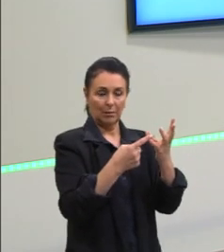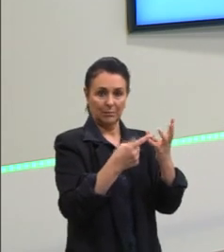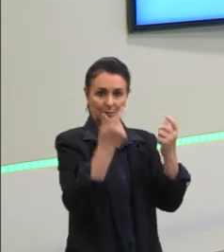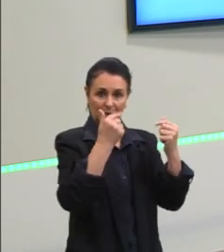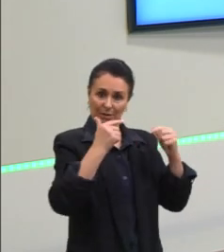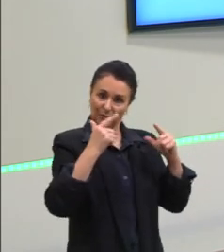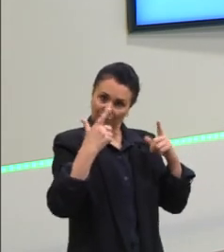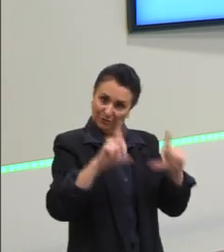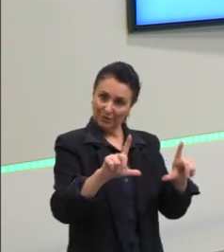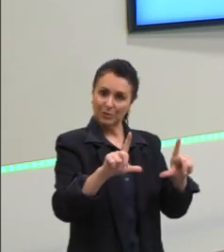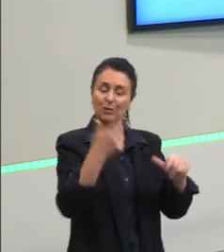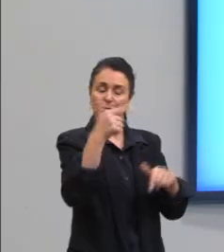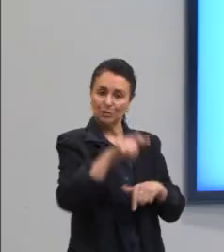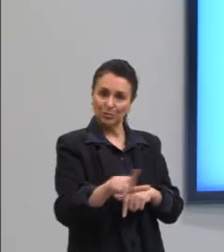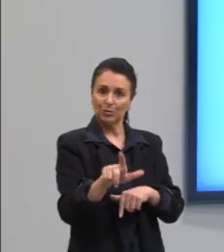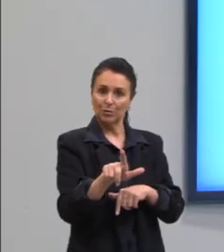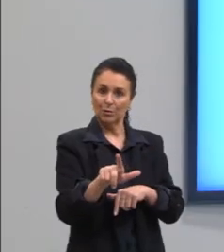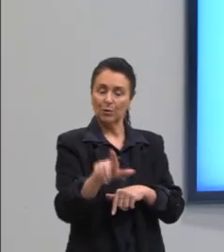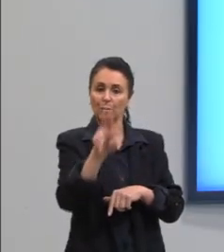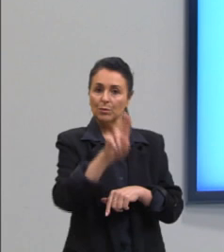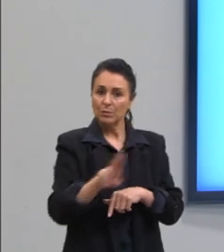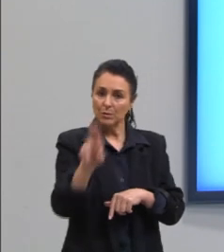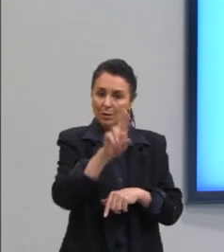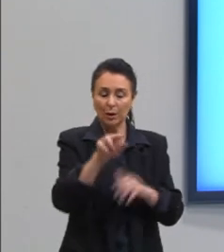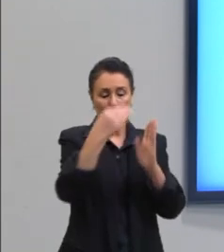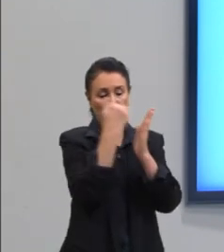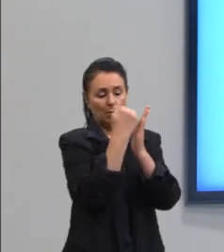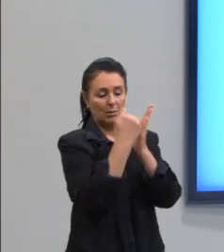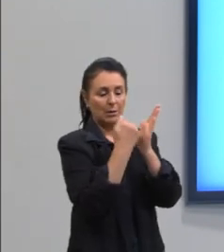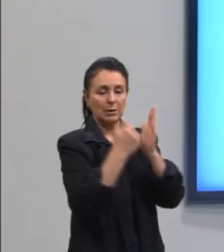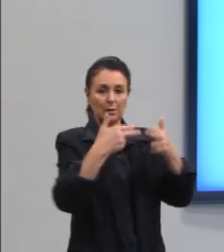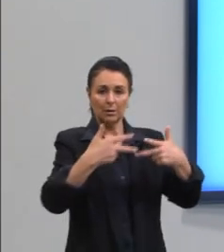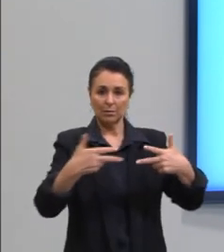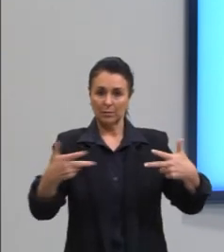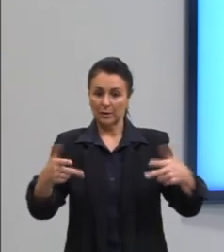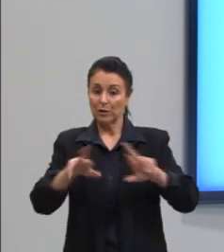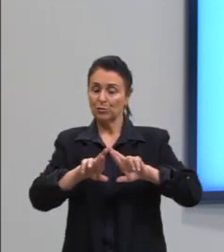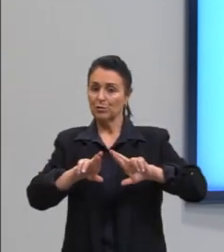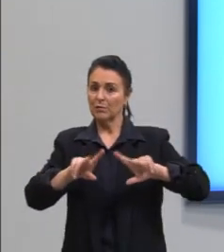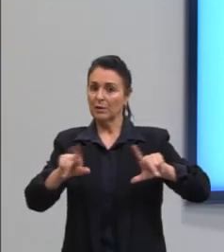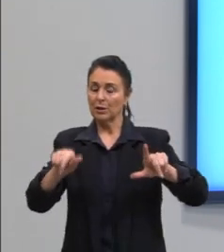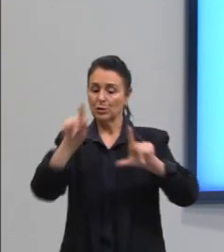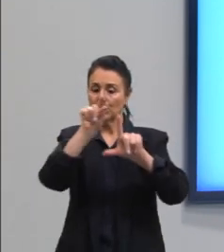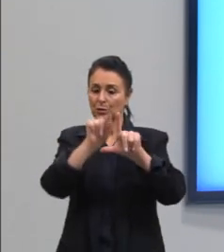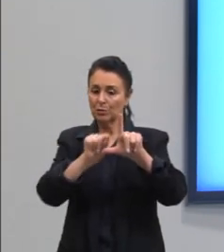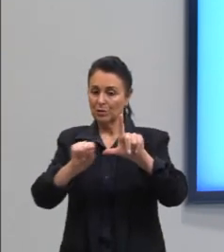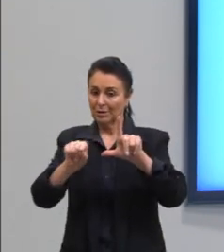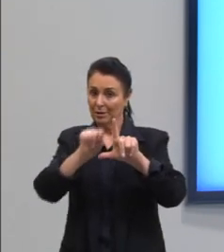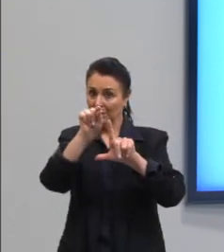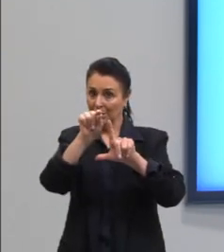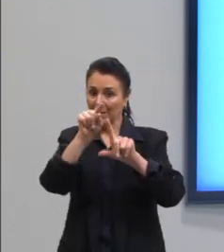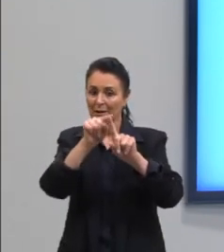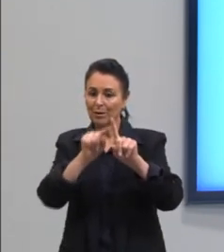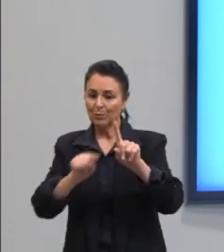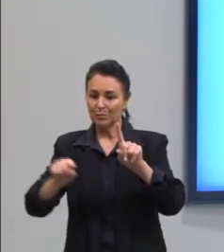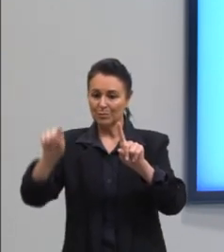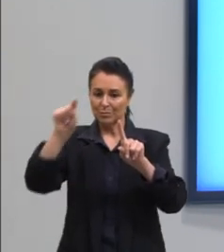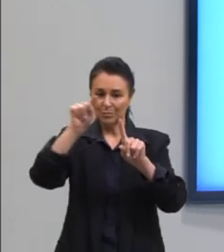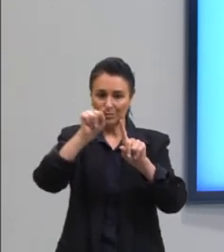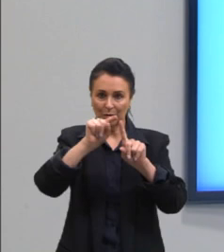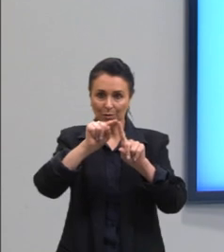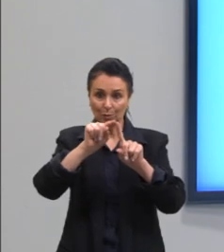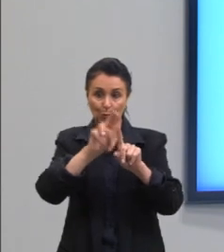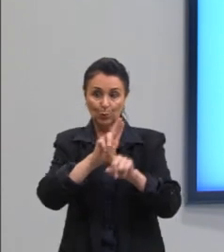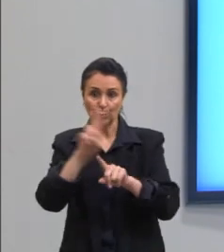representar, então, listando os elementos, que é uma forma diferente, então, do diagrama, então, que é um círculo, onde a estabelece o nome do